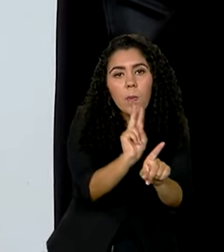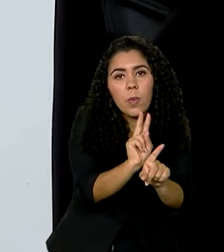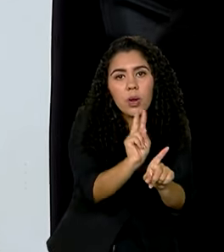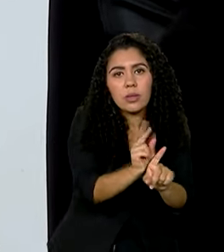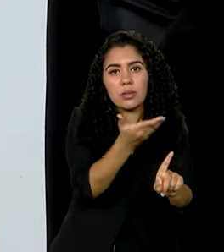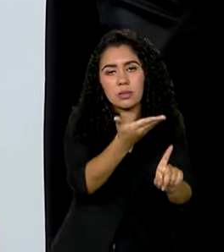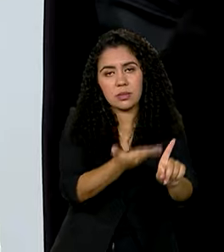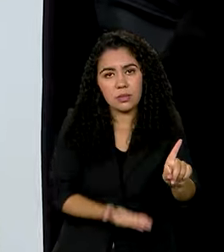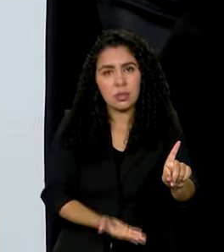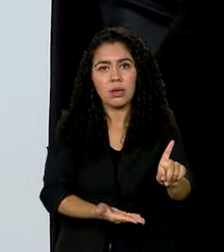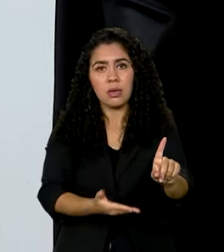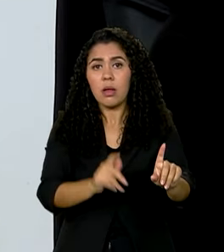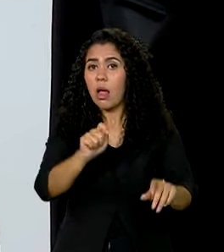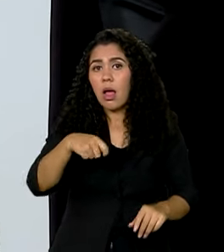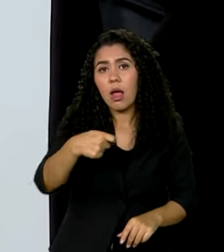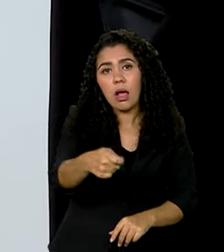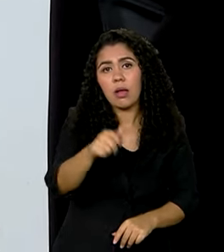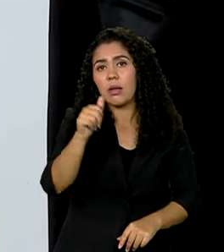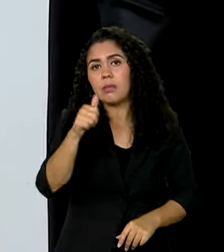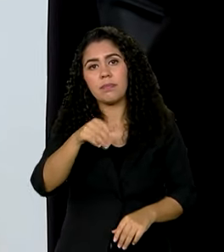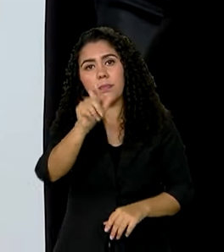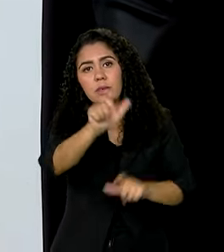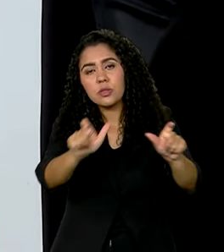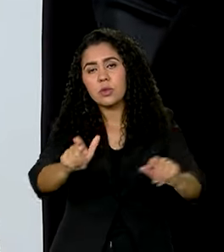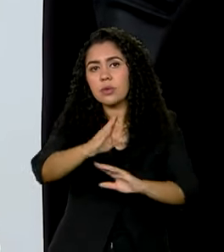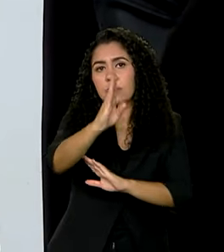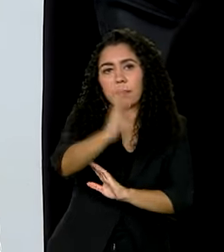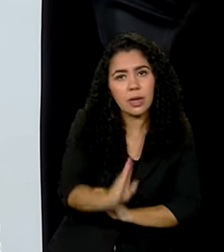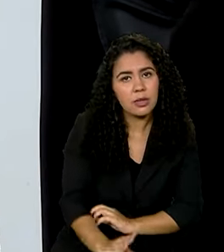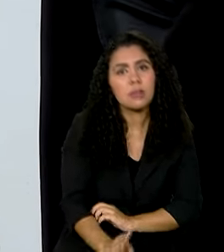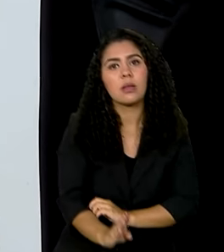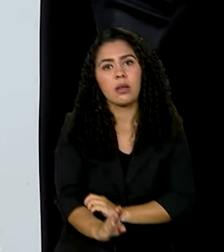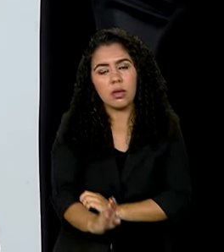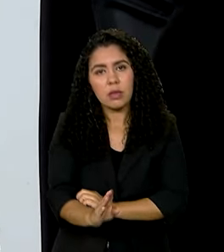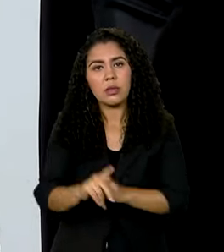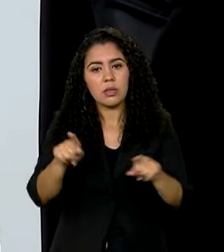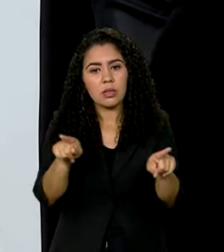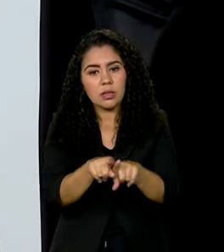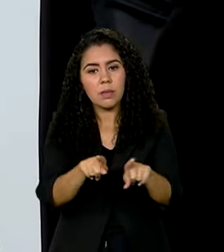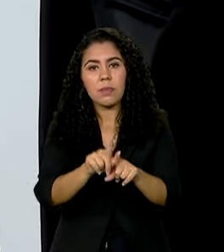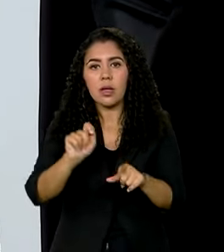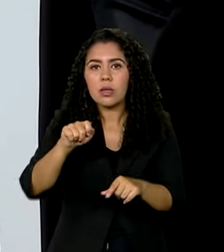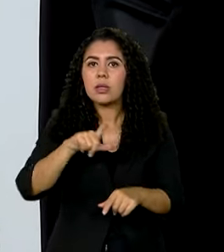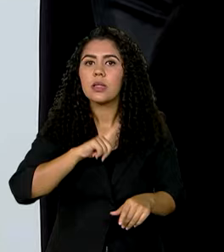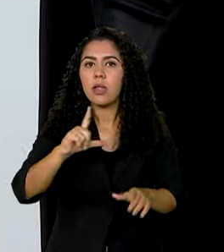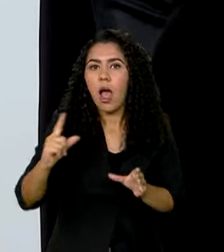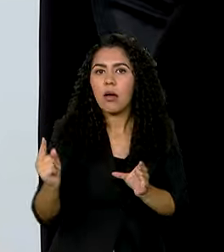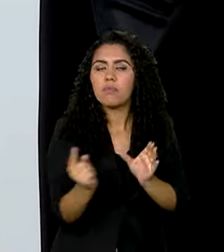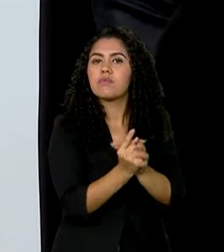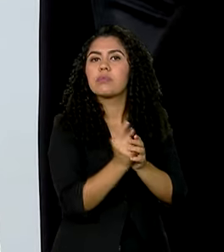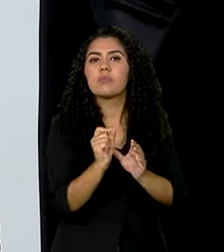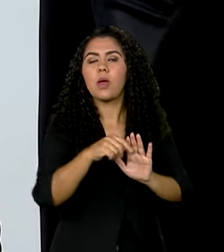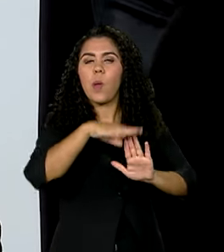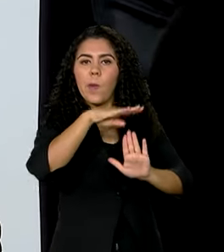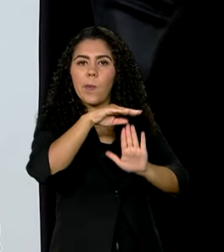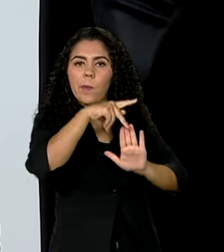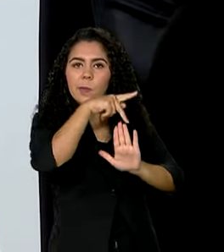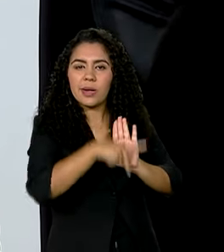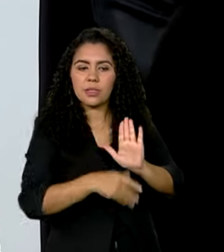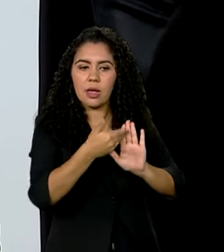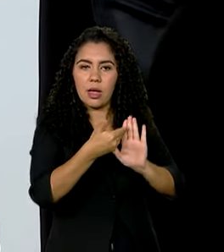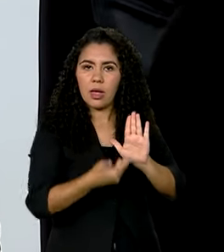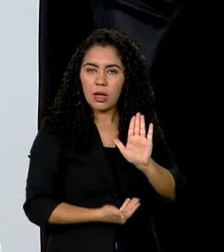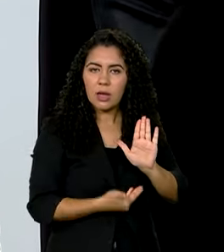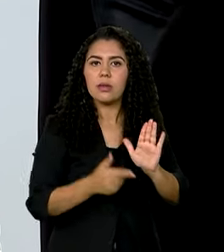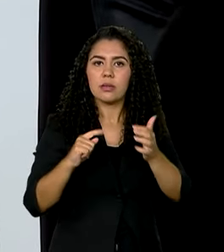E são brasileiros e brasileiras, e que se tornam brasileiros e brasileiras à medida que são integrados num projeto de país em que a gente acha